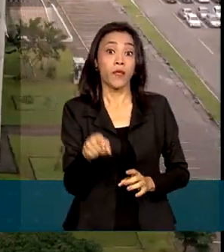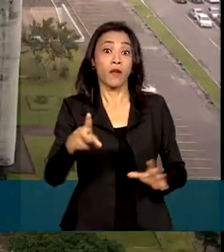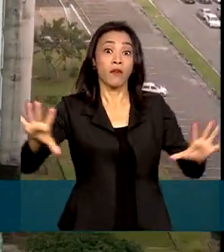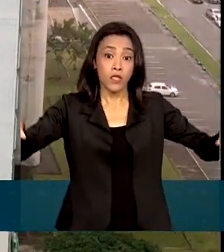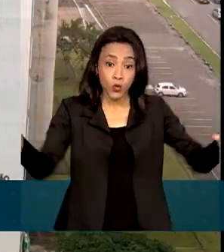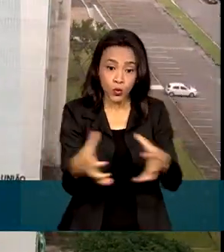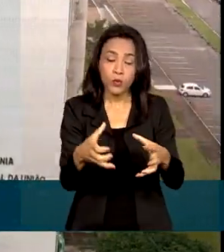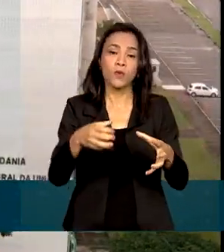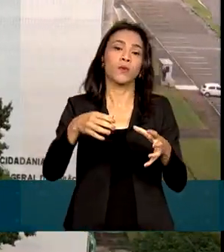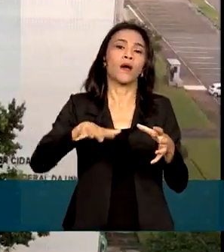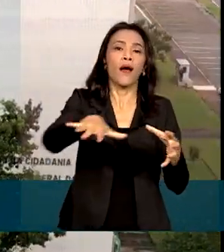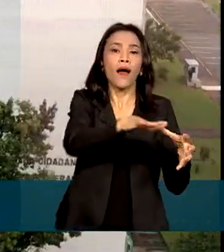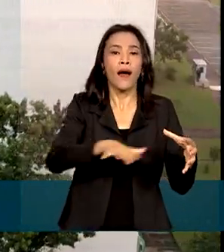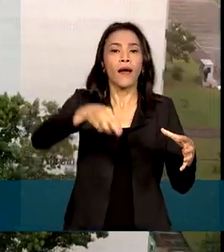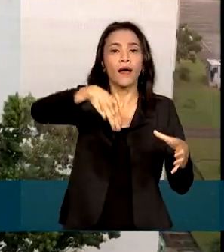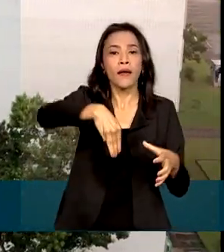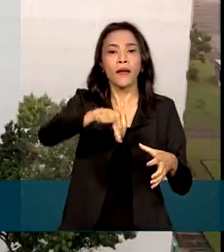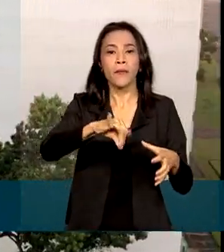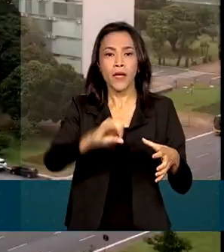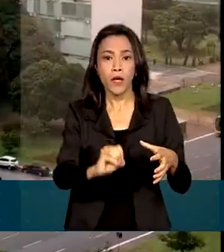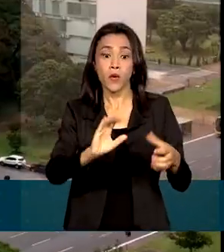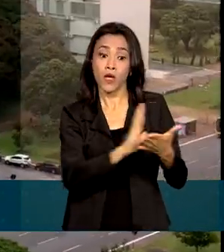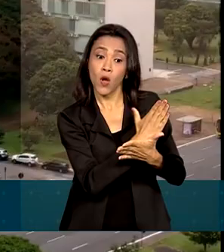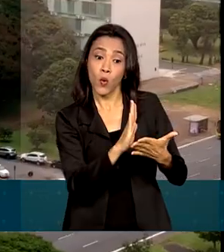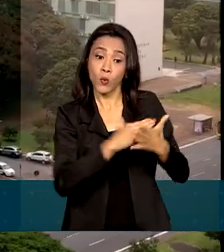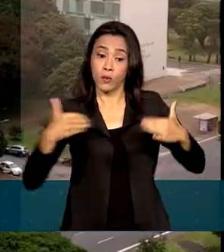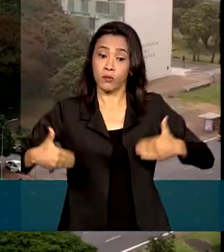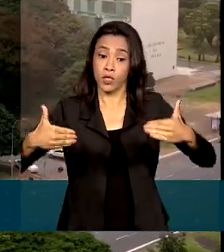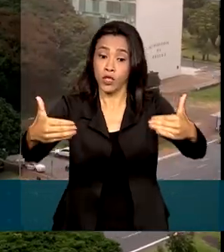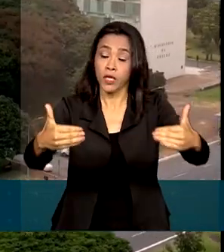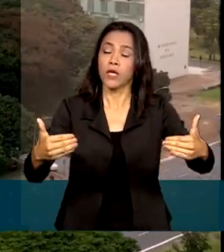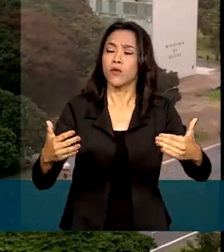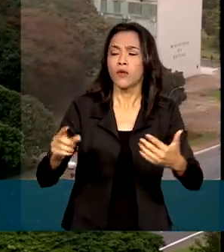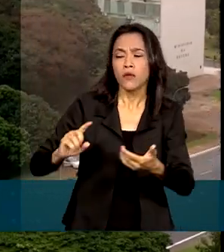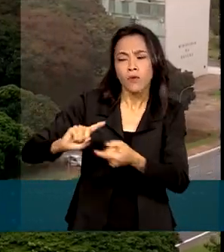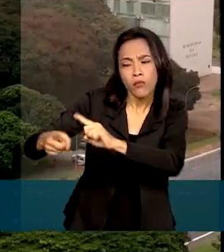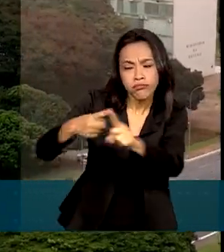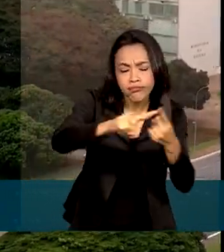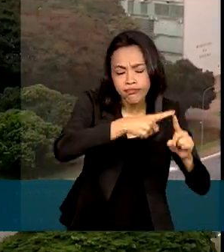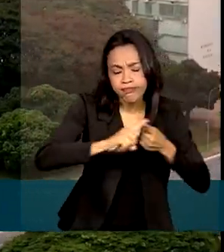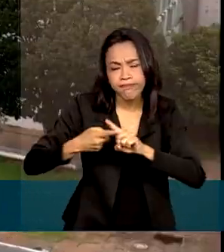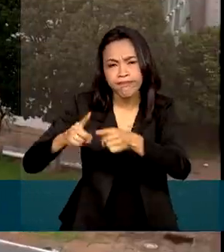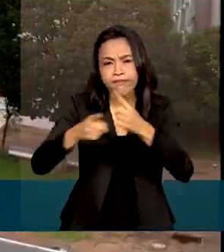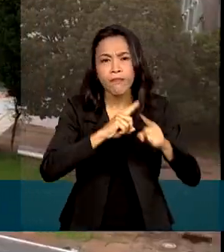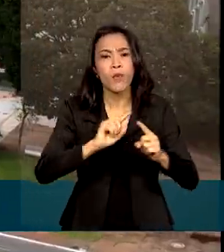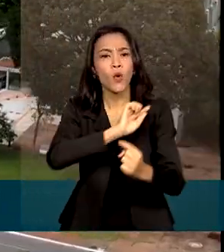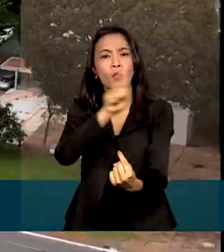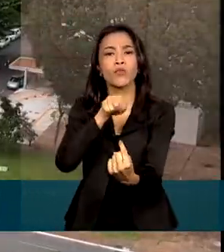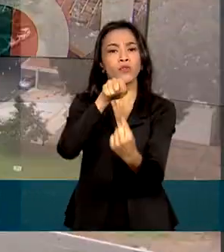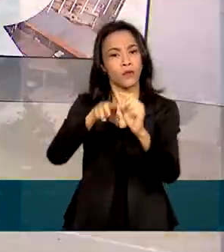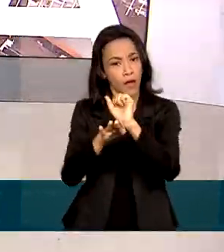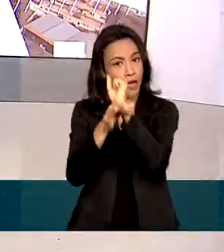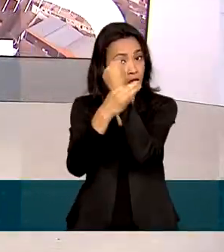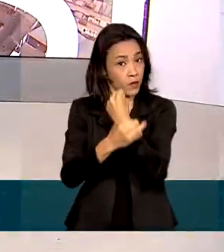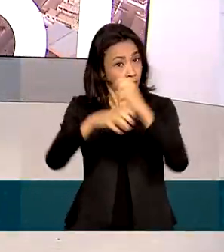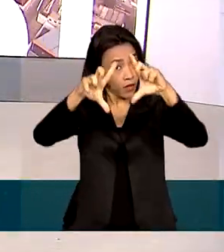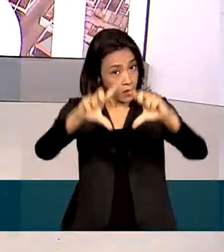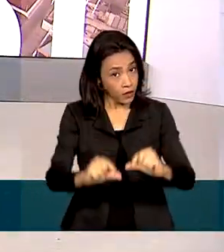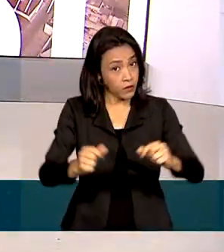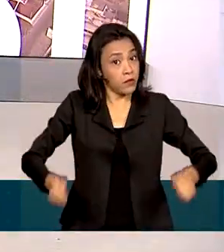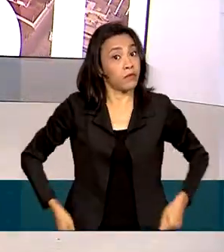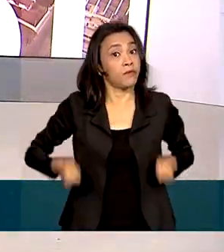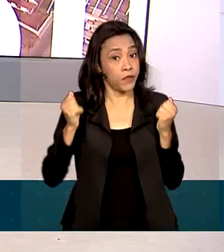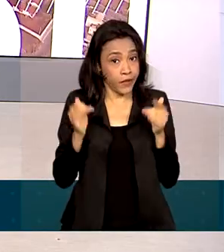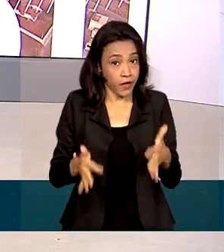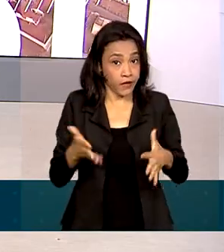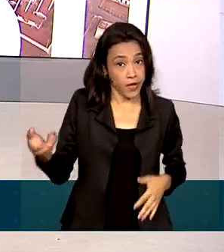unificadas e alguns ministérios vão buscar ações conjuntas para garantir a redução de custos. A nova